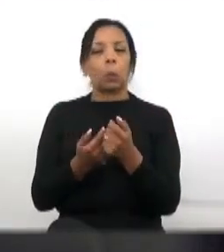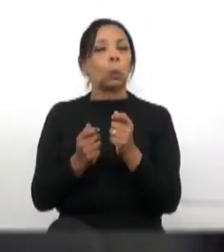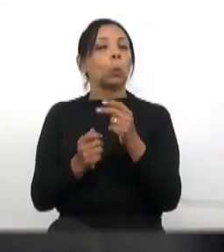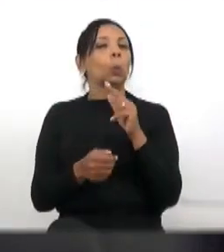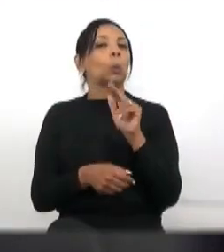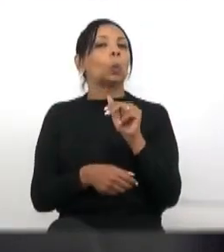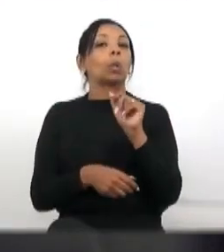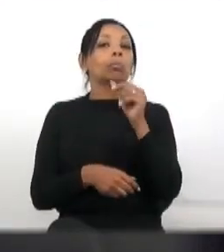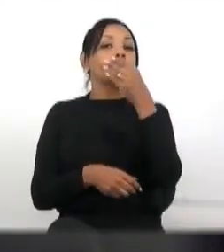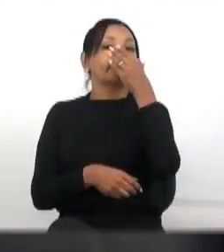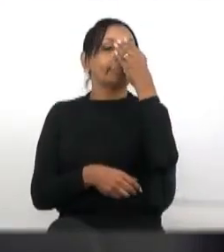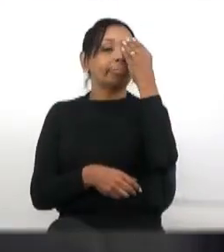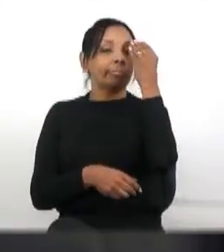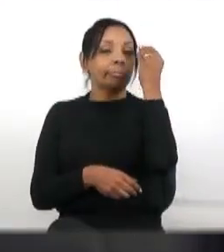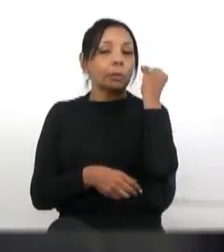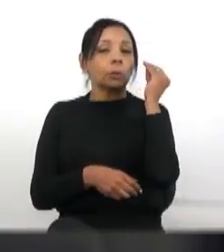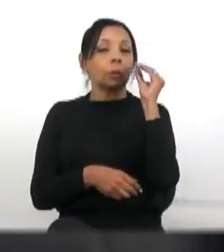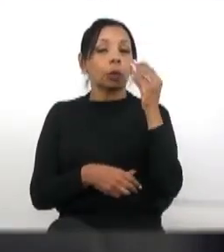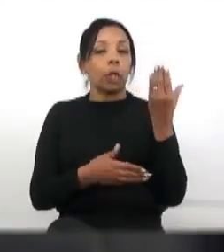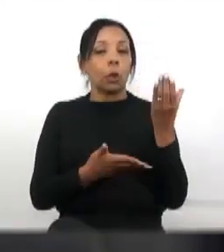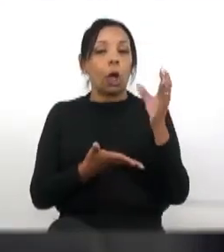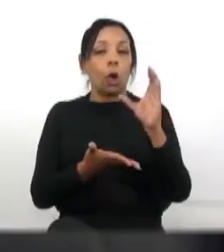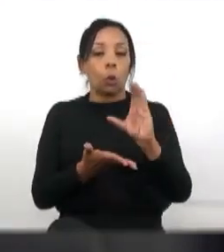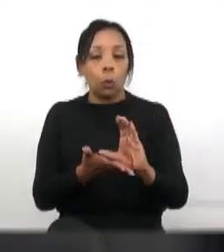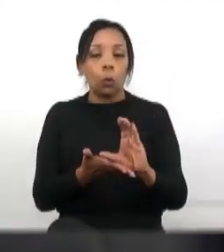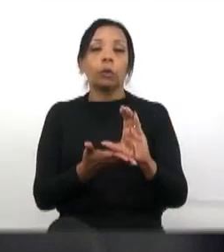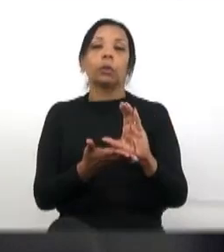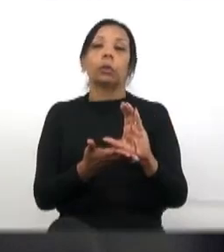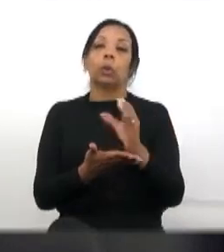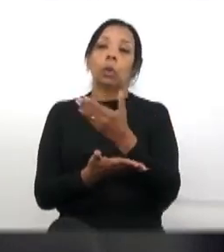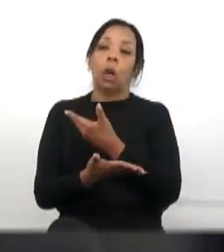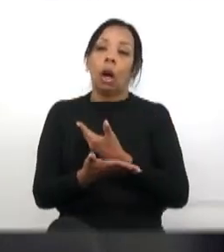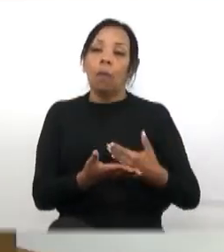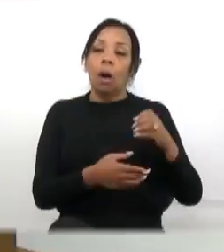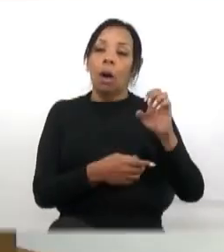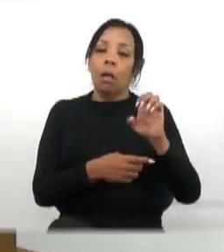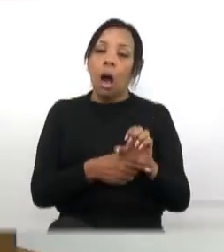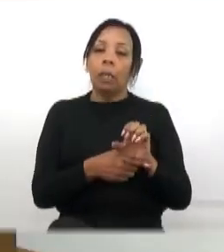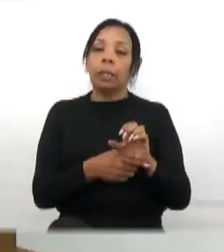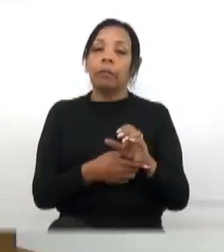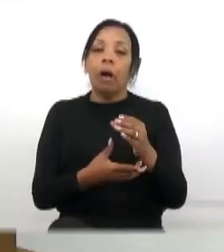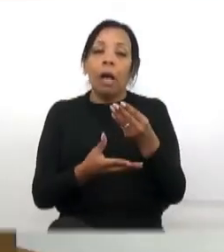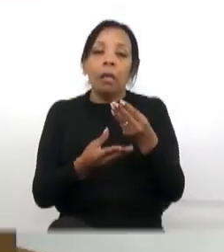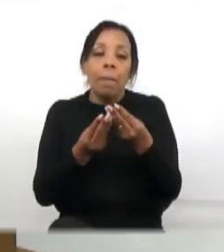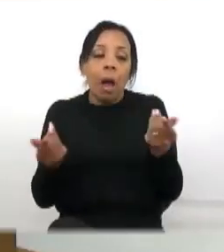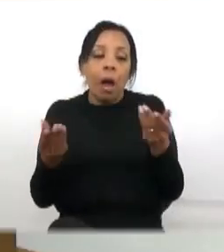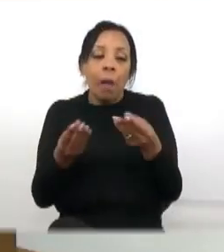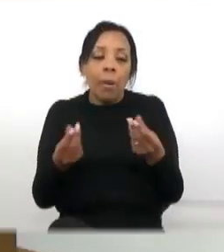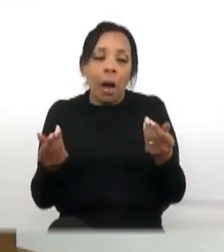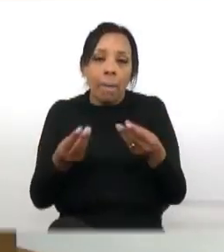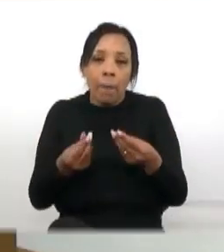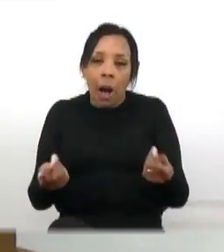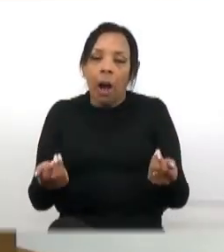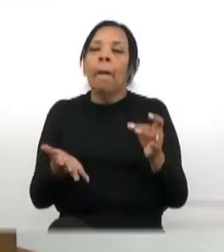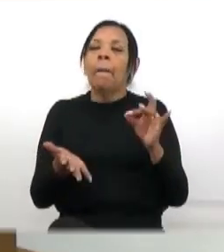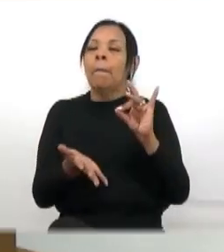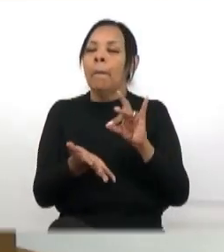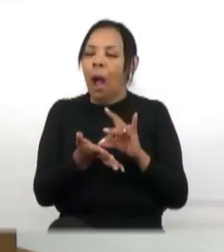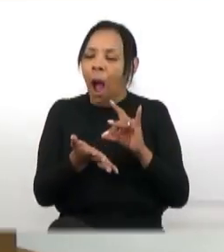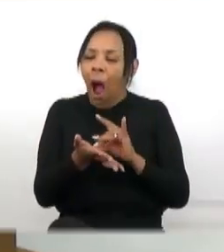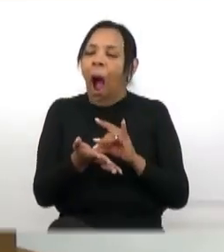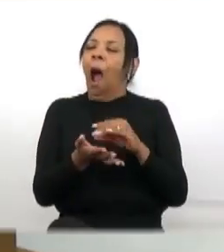de recursos do governo do estado sendo desperdiçado aqui na nossa cidade. Sim, o senhor tem razão, é chover no molhado, não é?